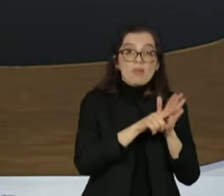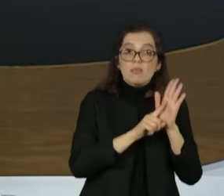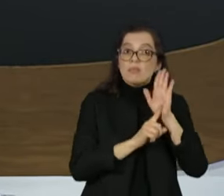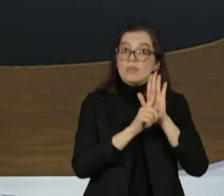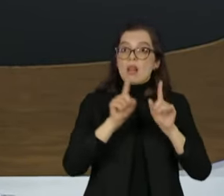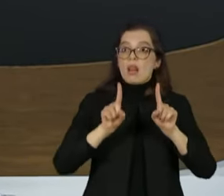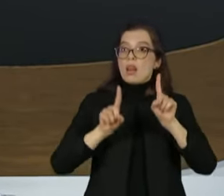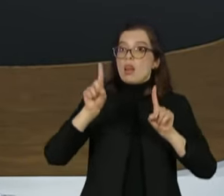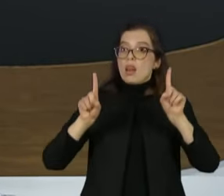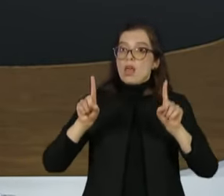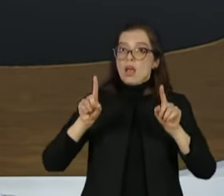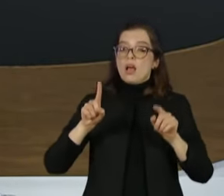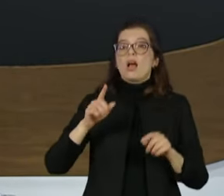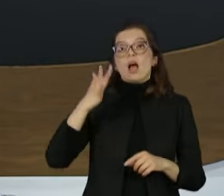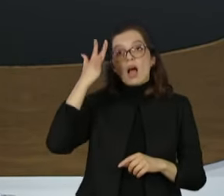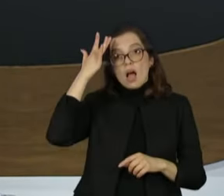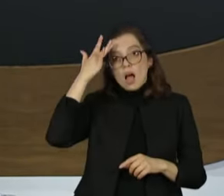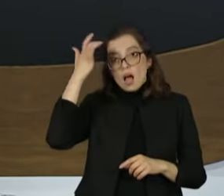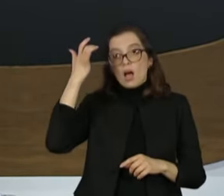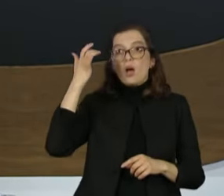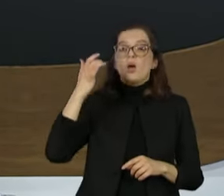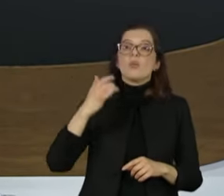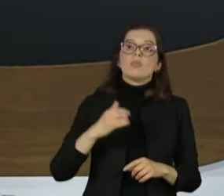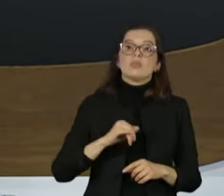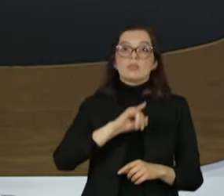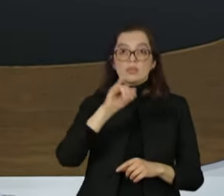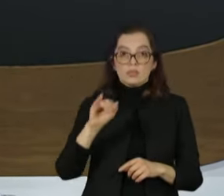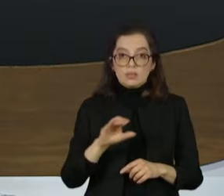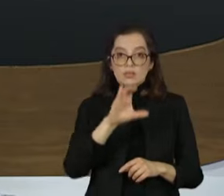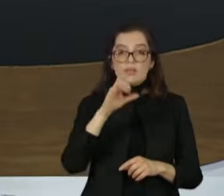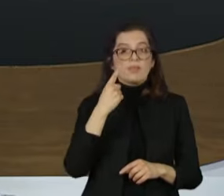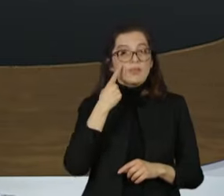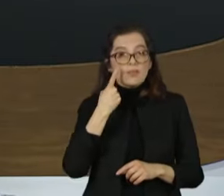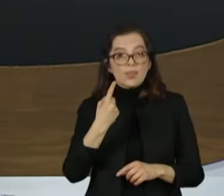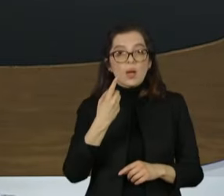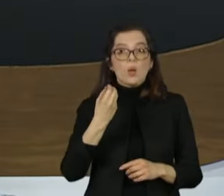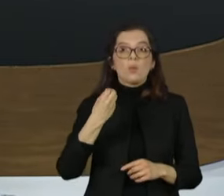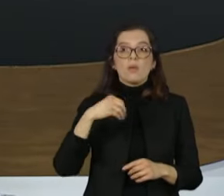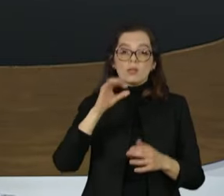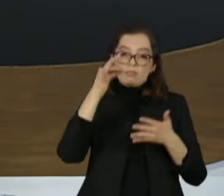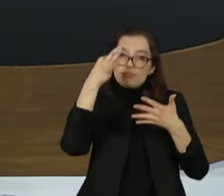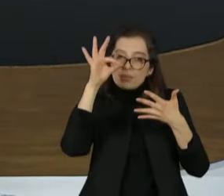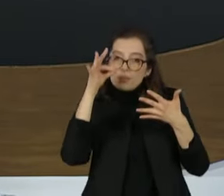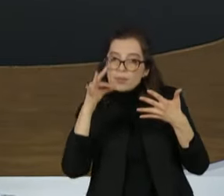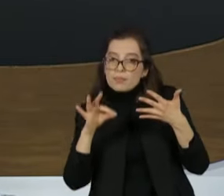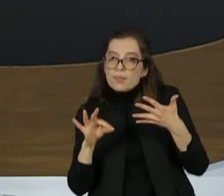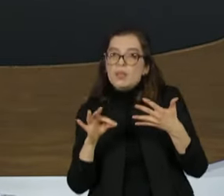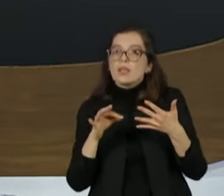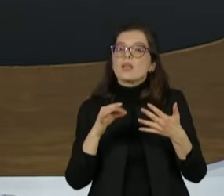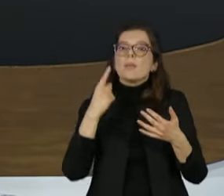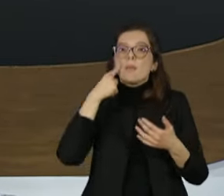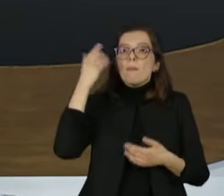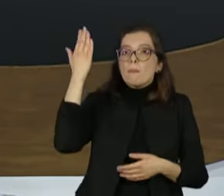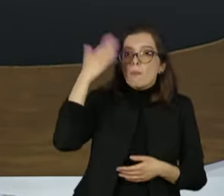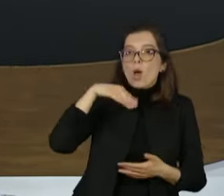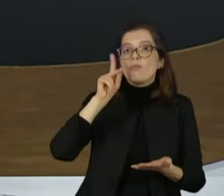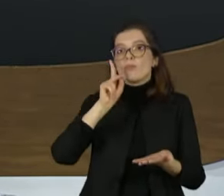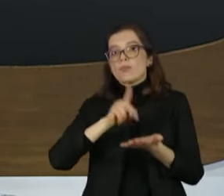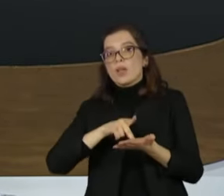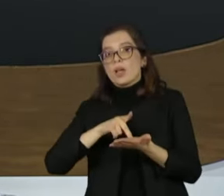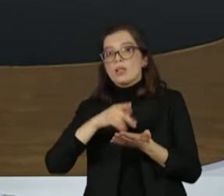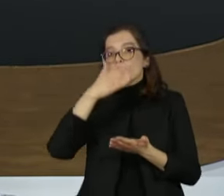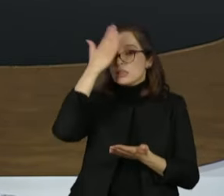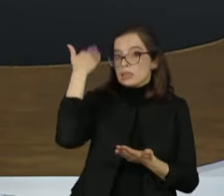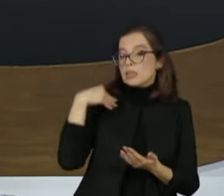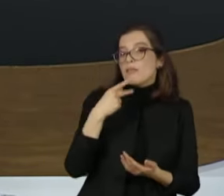Amanhã, no Jornal da Cultura, vocês vão ver mais checagens feitas pela Agência Os Fatos dentro da nossa entrevista. Agradeço também